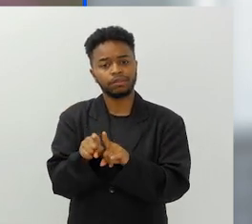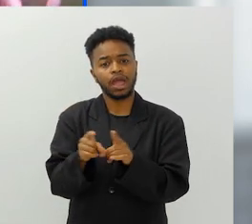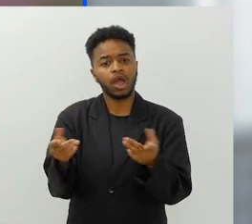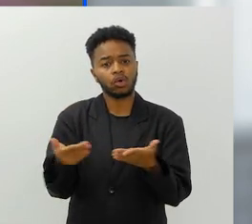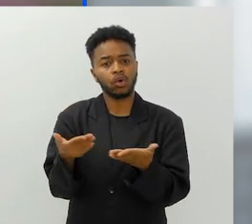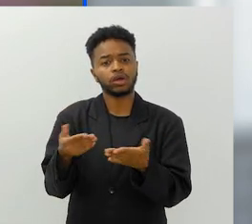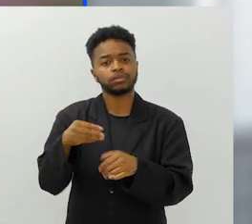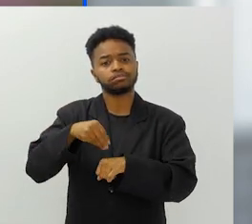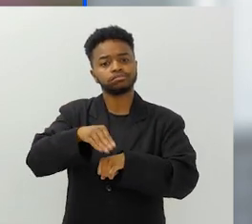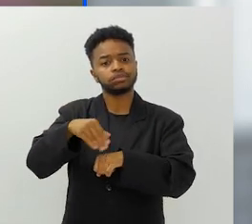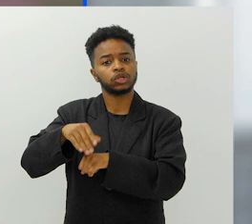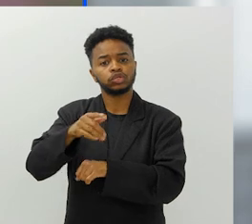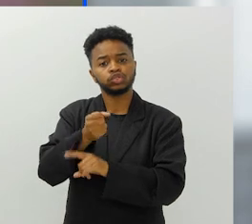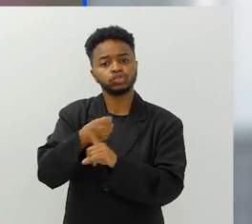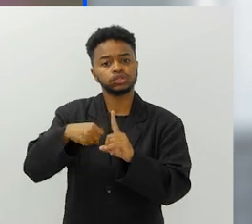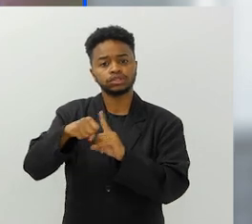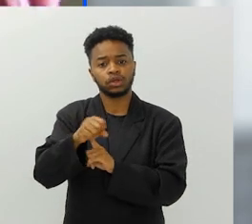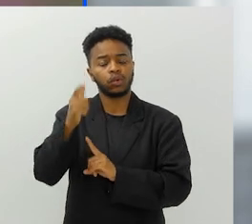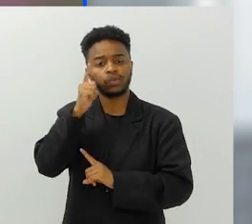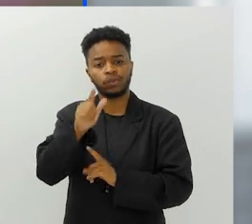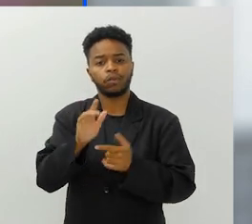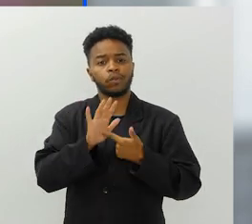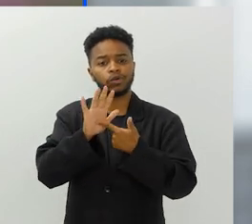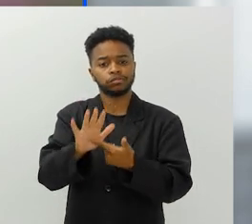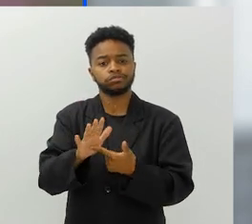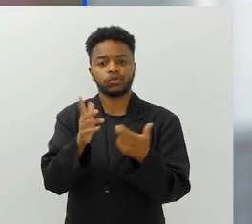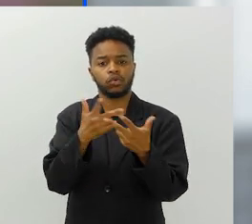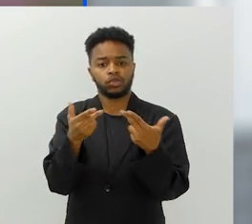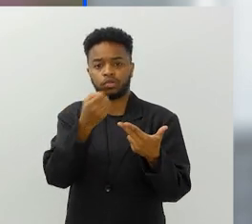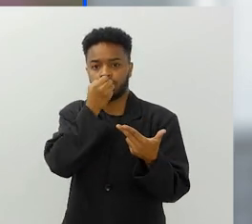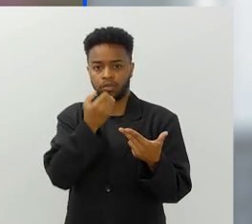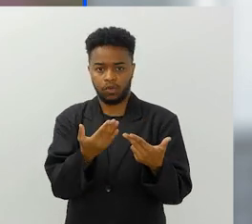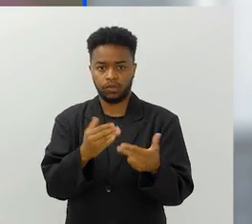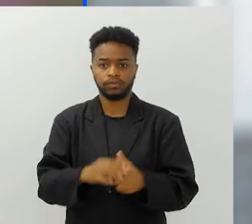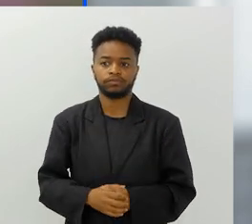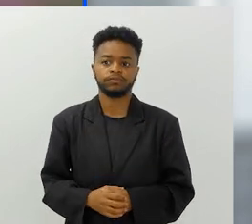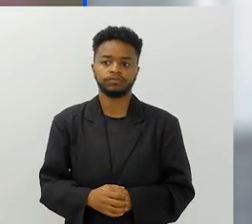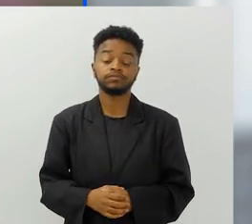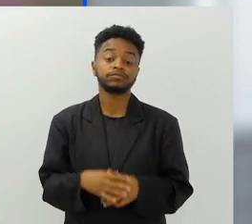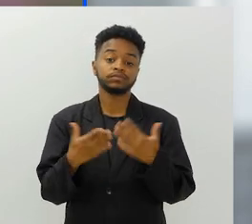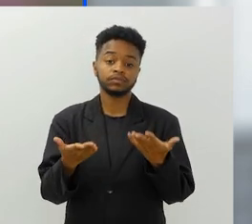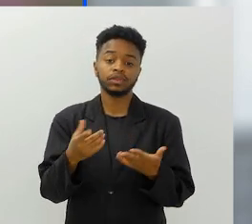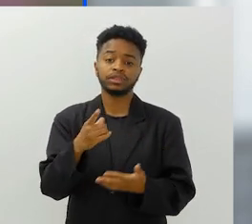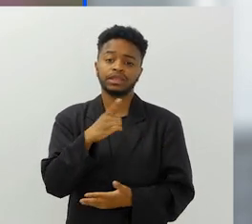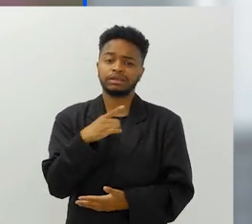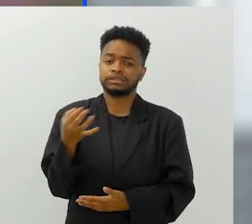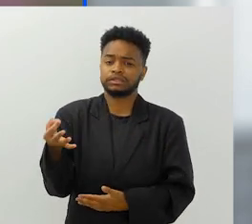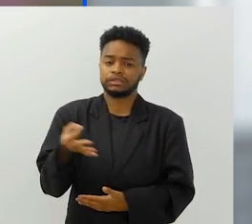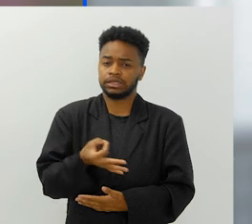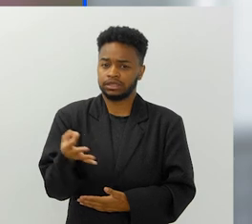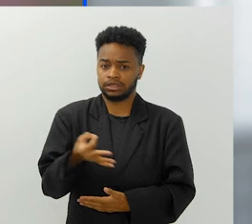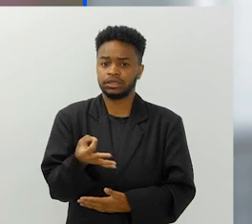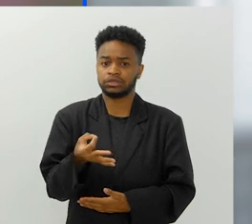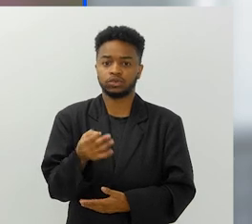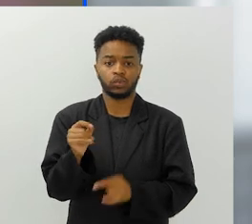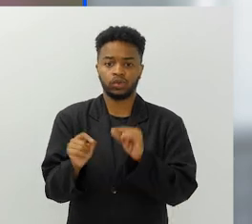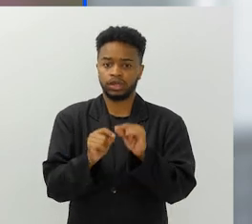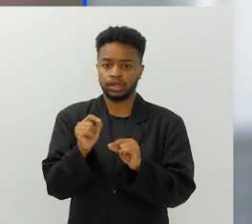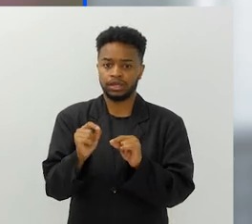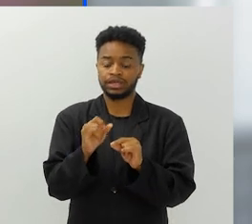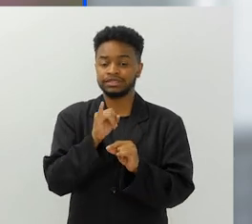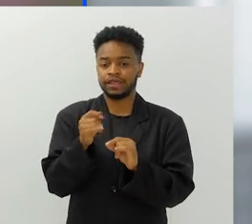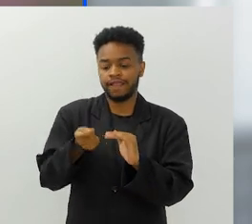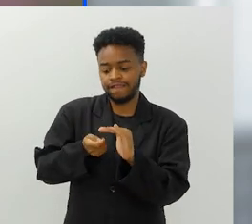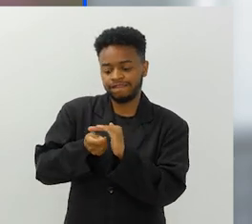vieram para a sociedade para trazer um bem melhor a sociedade. Eu tenho plena convicção de